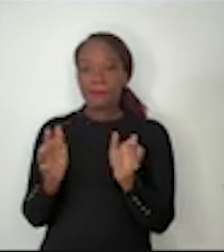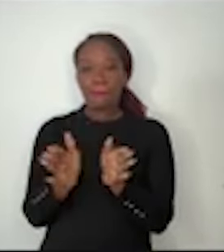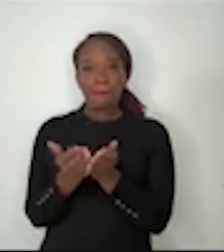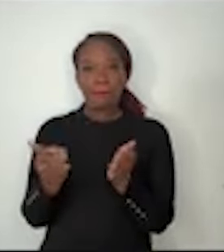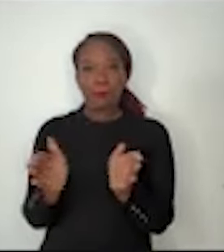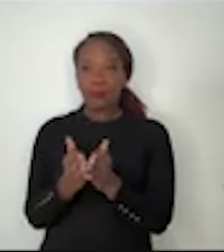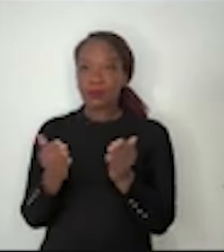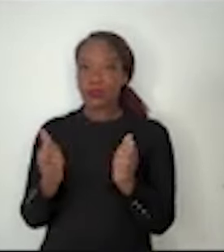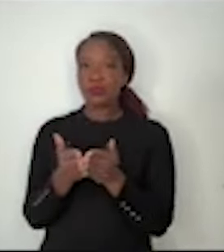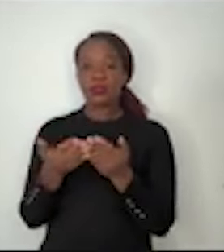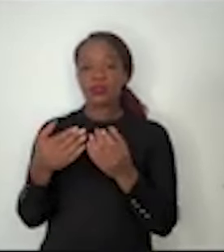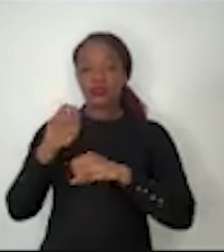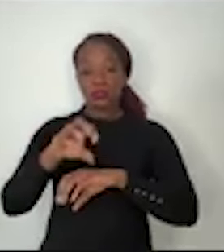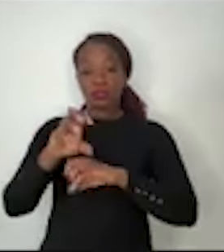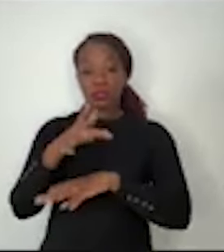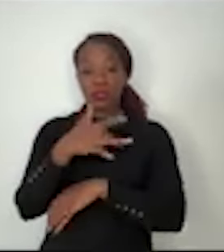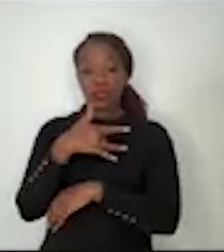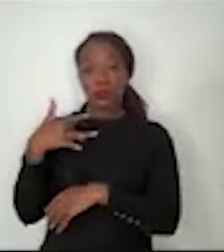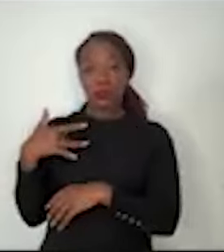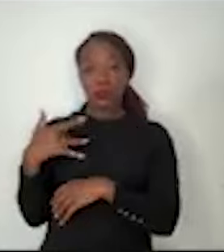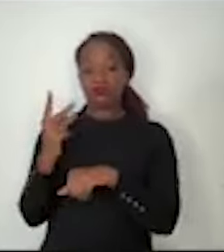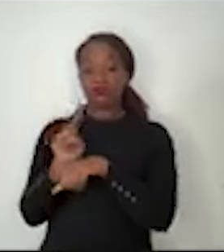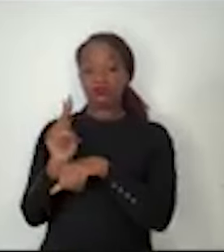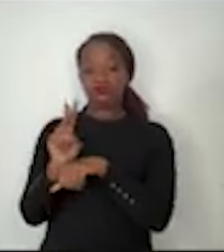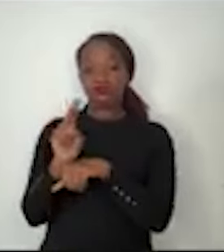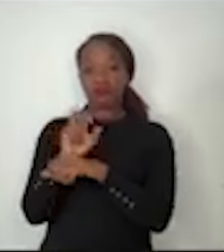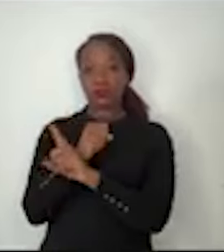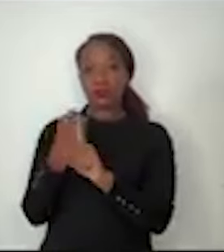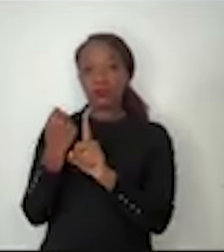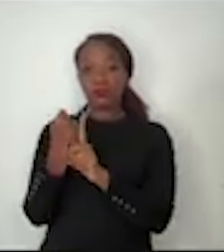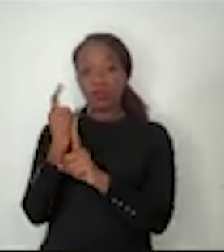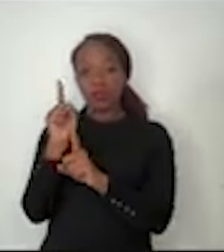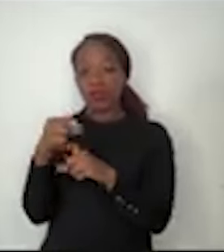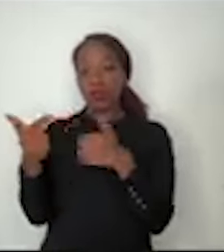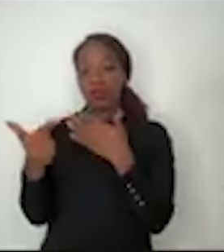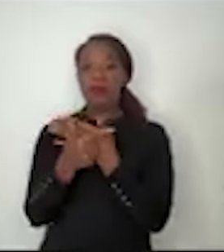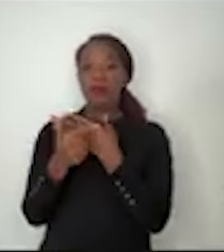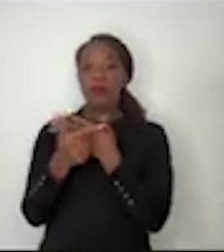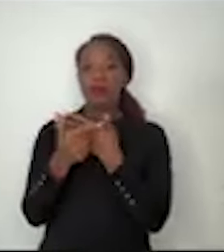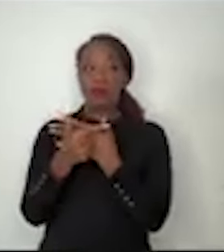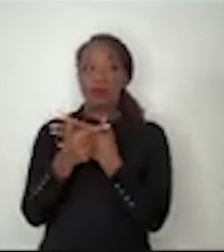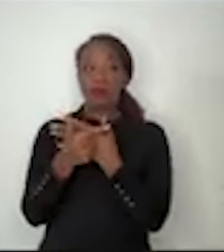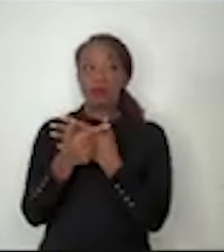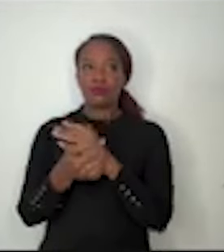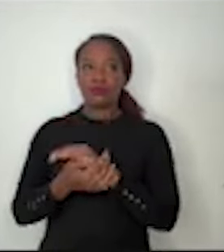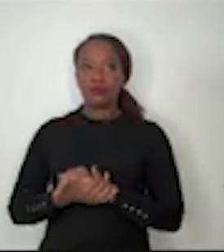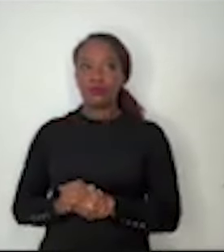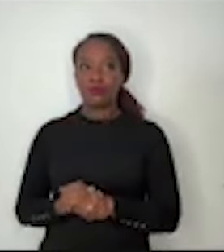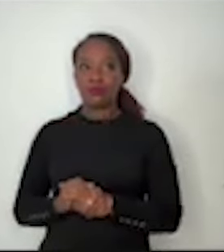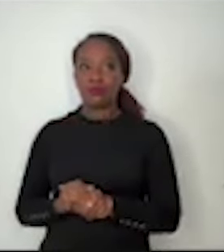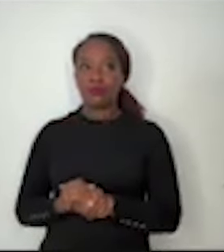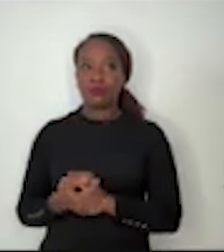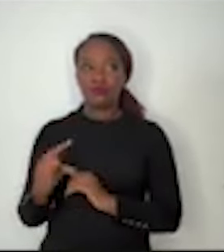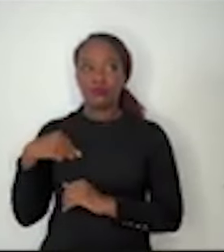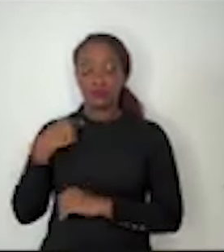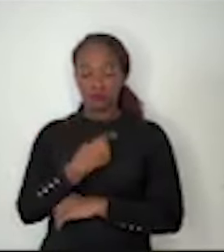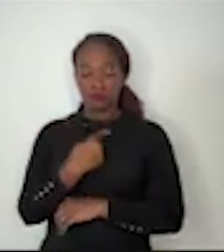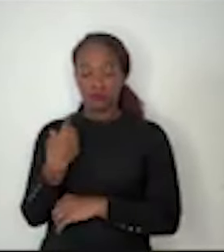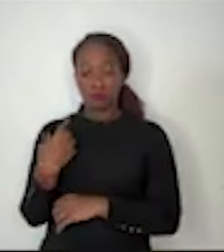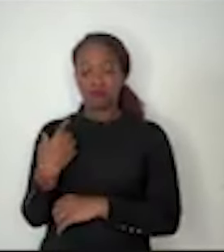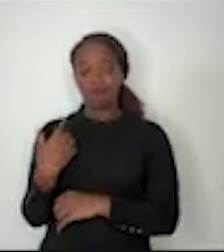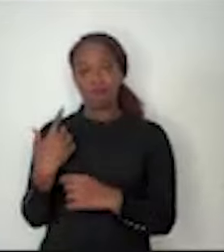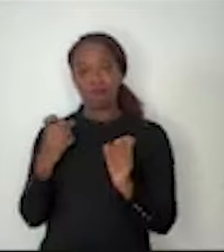saúde e redes de proteção social são o grande papel do Estado brasileiro. Mas nós ainda temos um grande preconceito contra